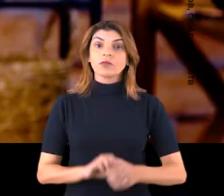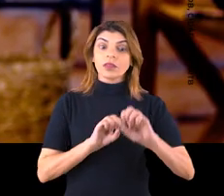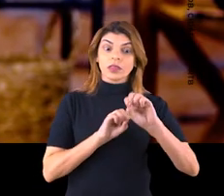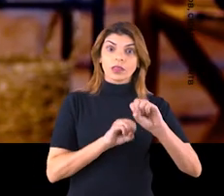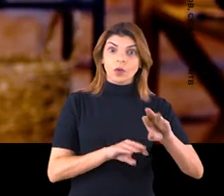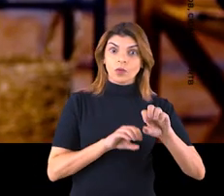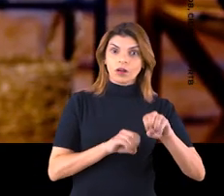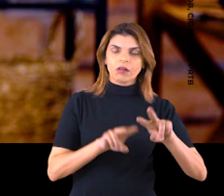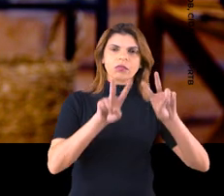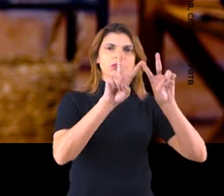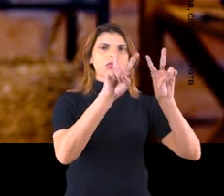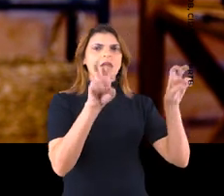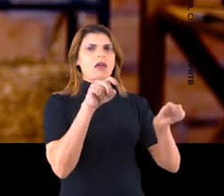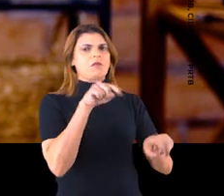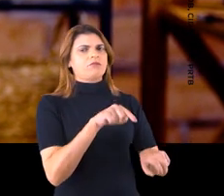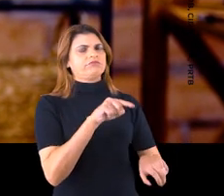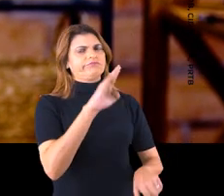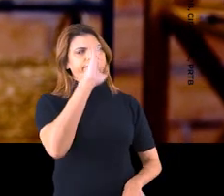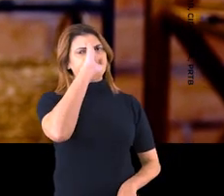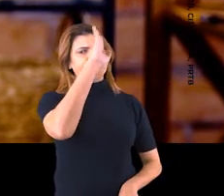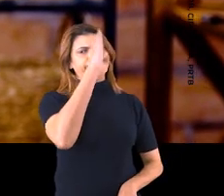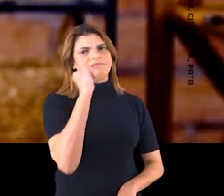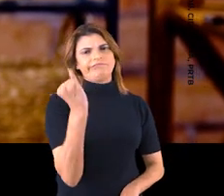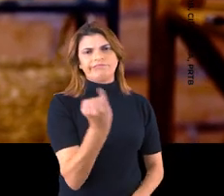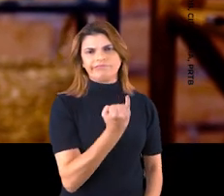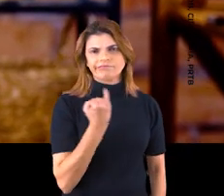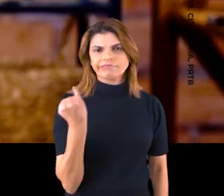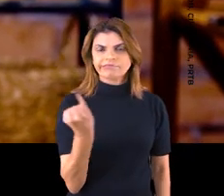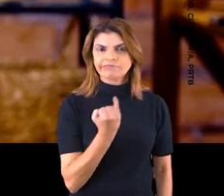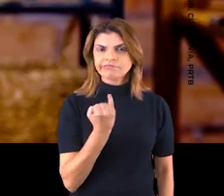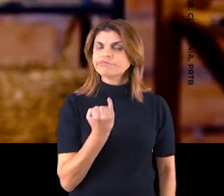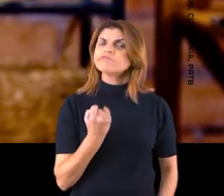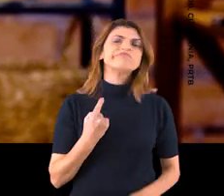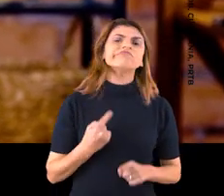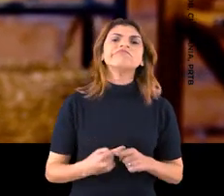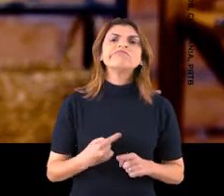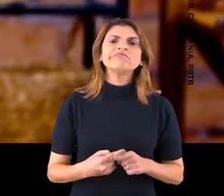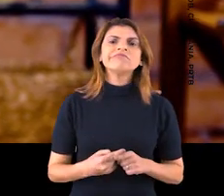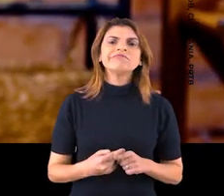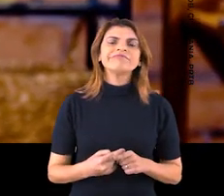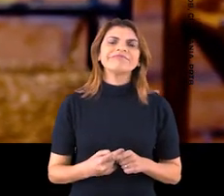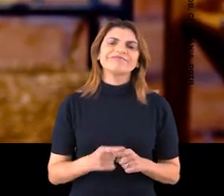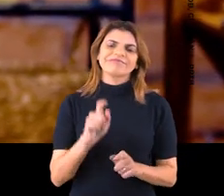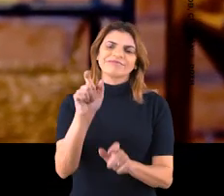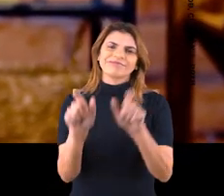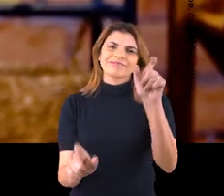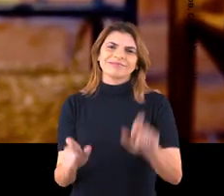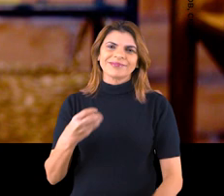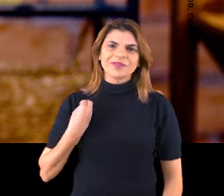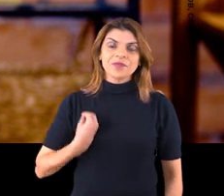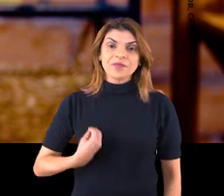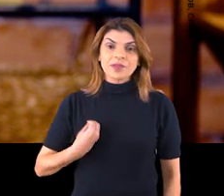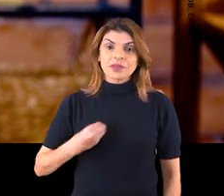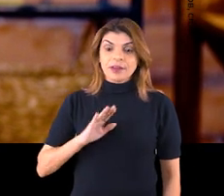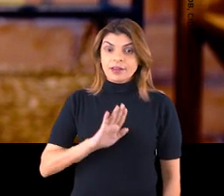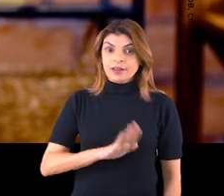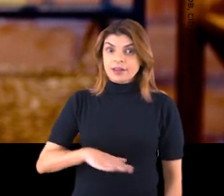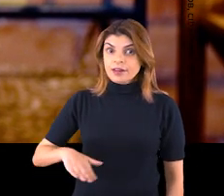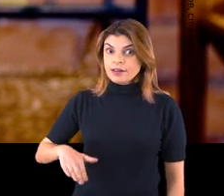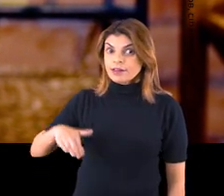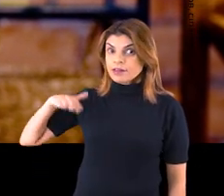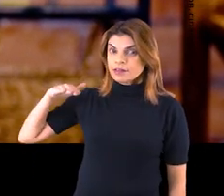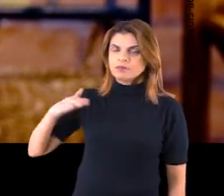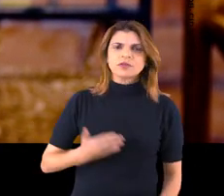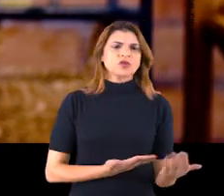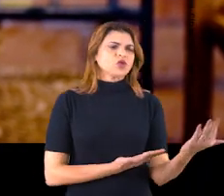Educação, para mim, é um tema muito importante. Importante porque estamos falando de vidas, de crianças e de